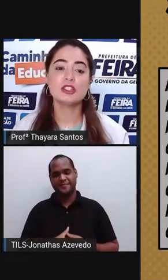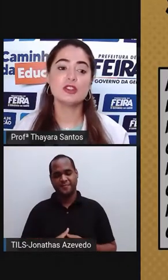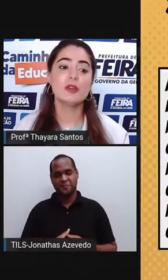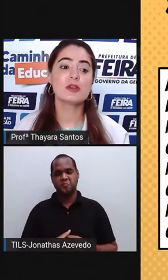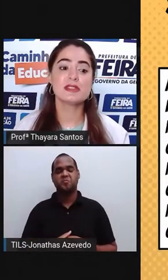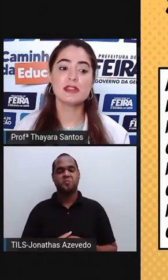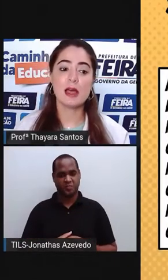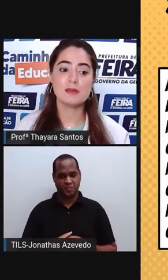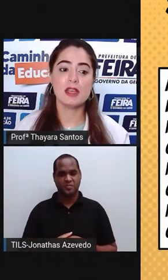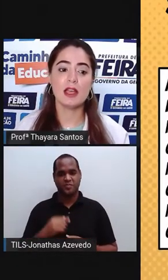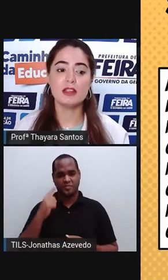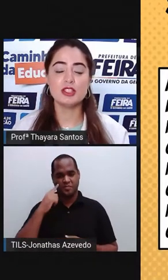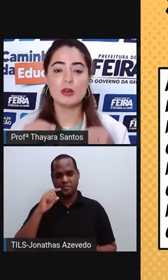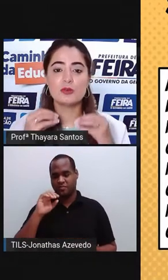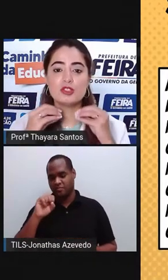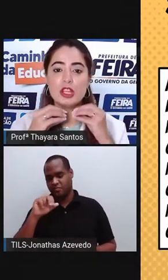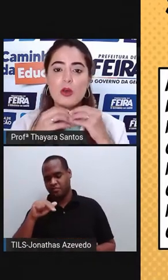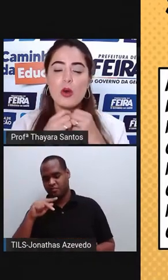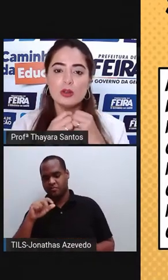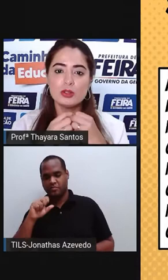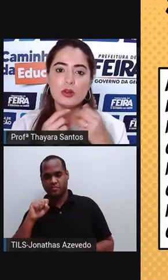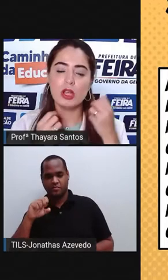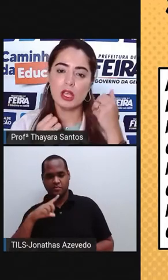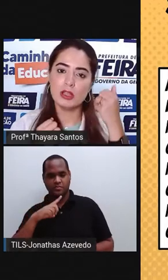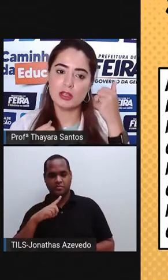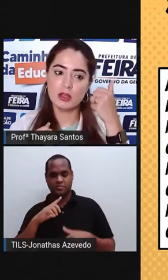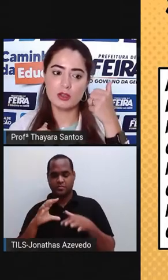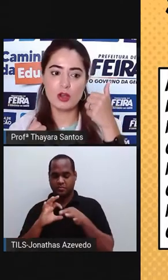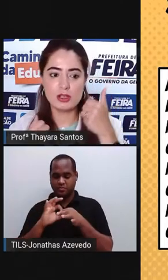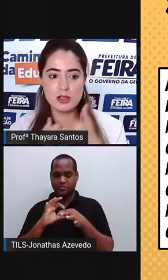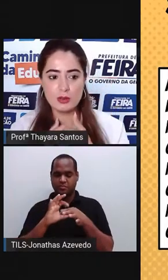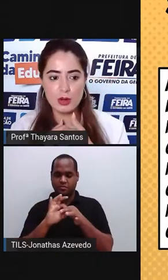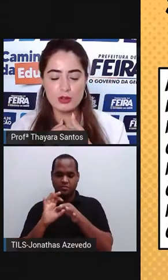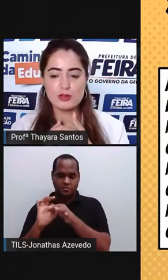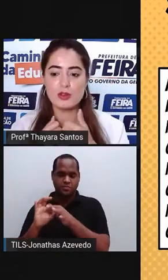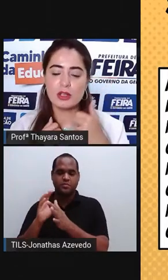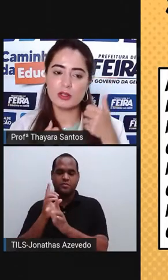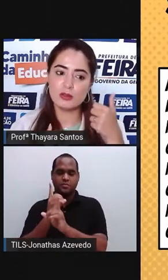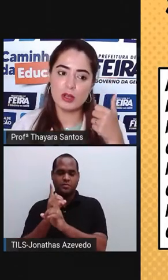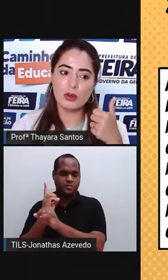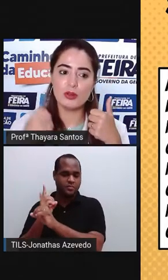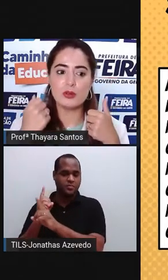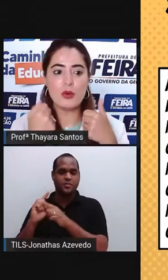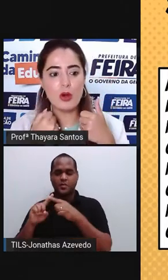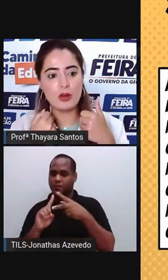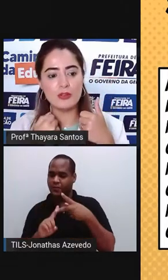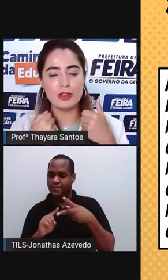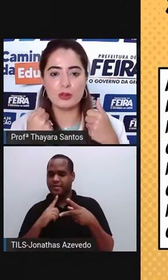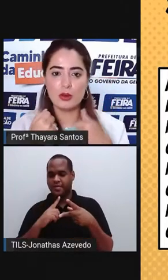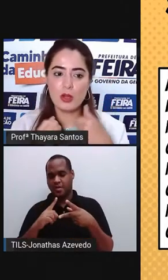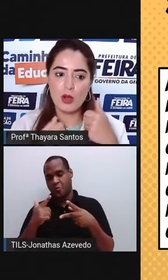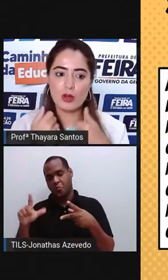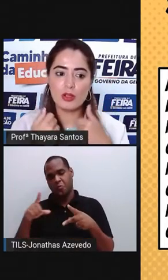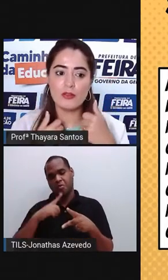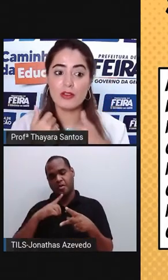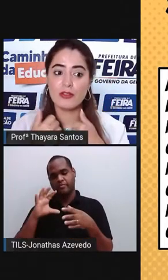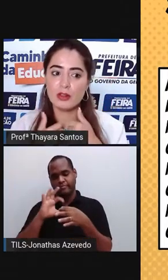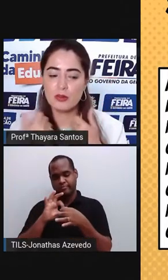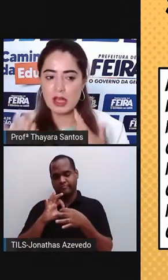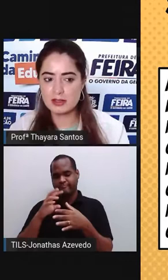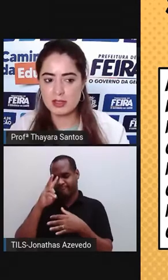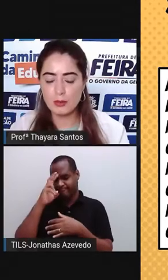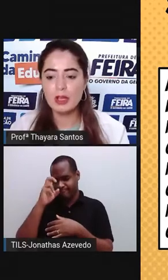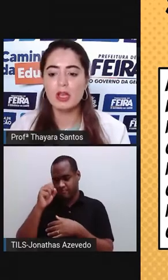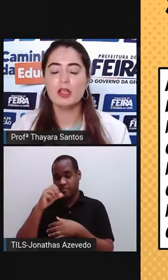A gente viu que sinapse é a região de encontro entre dois neurônios ou entre um neurônio e um órgão efetor, que é o órgão que vai